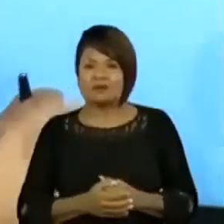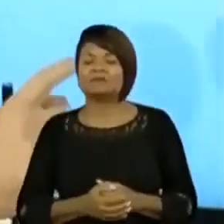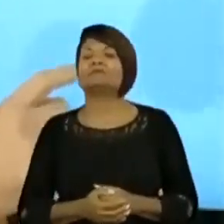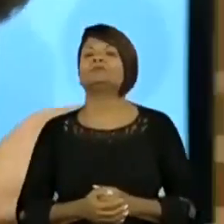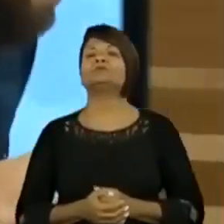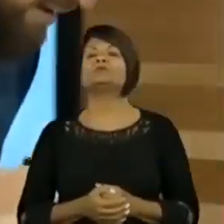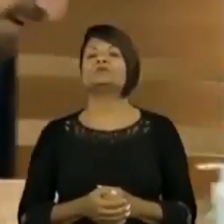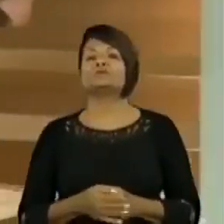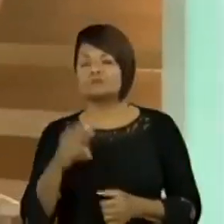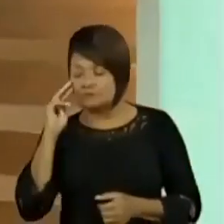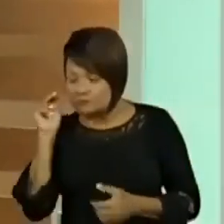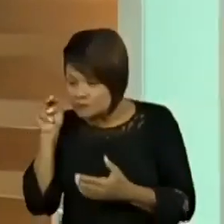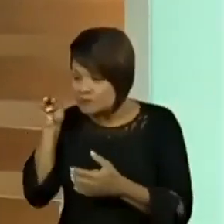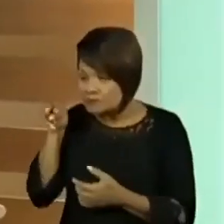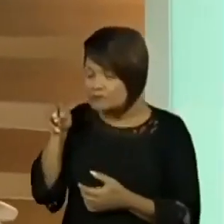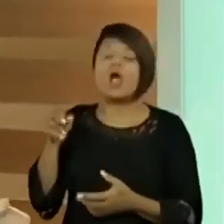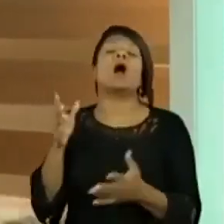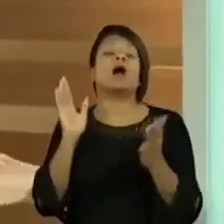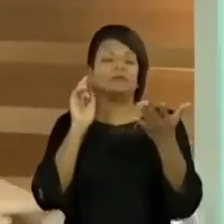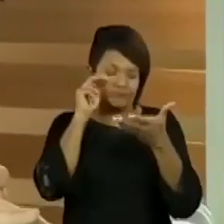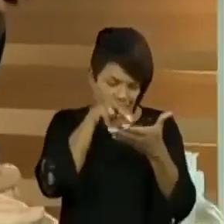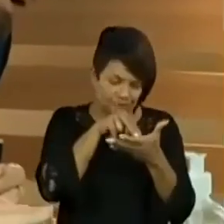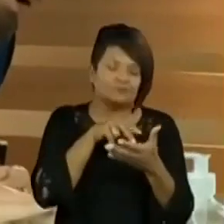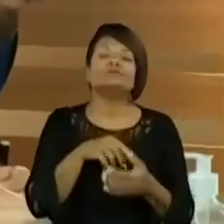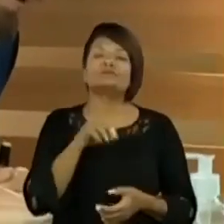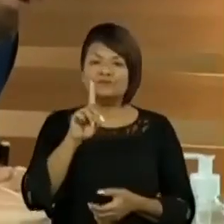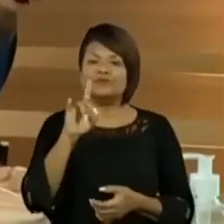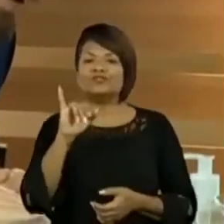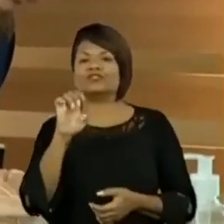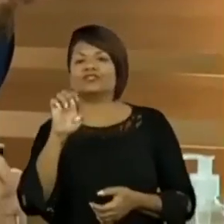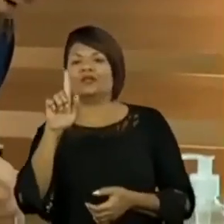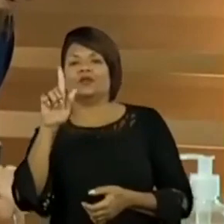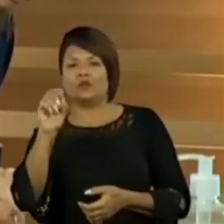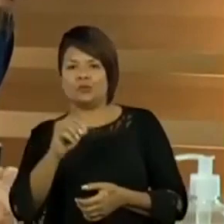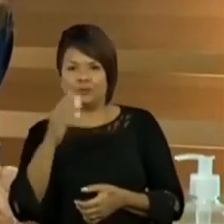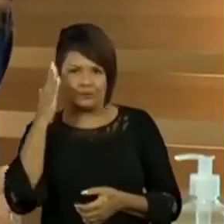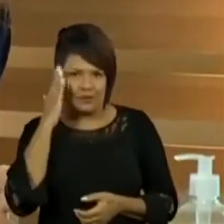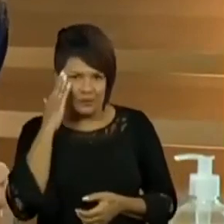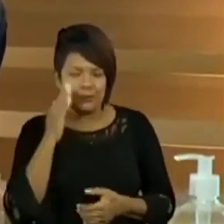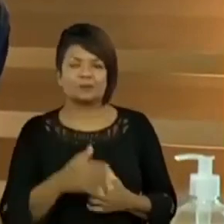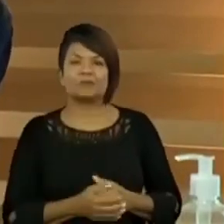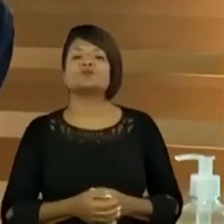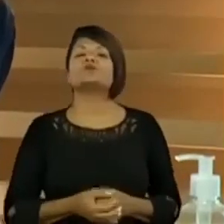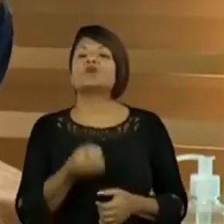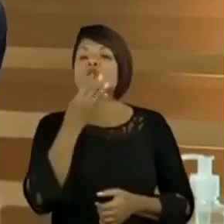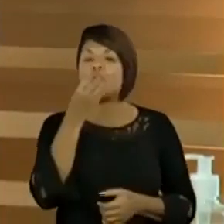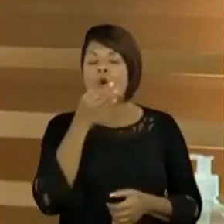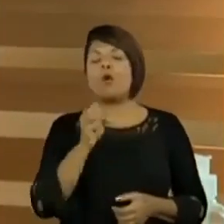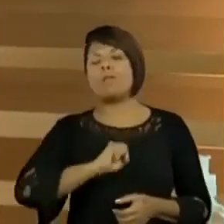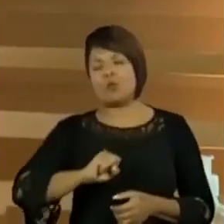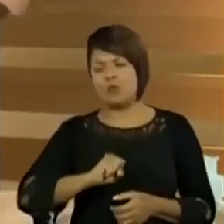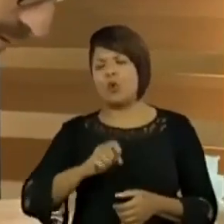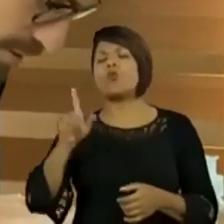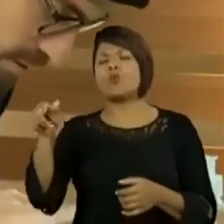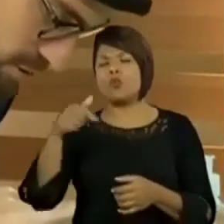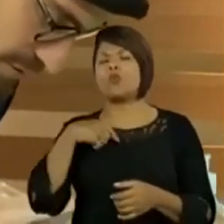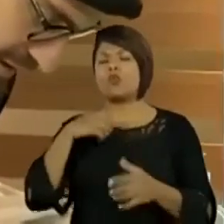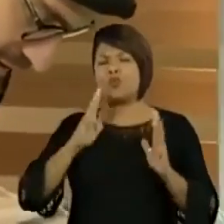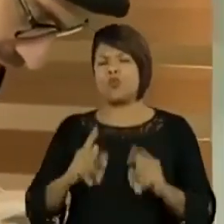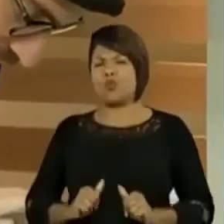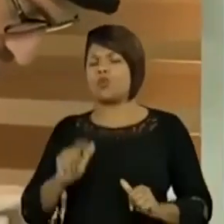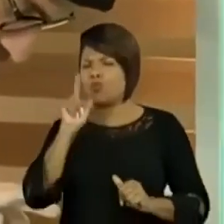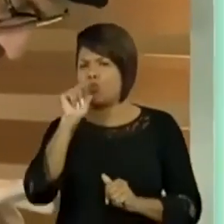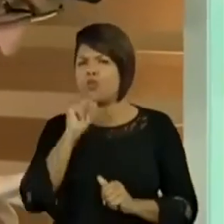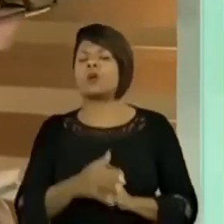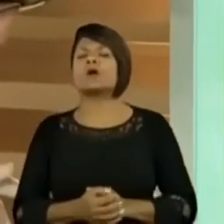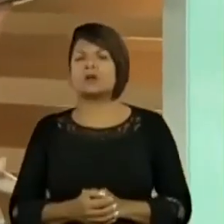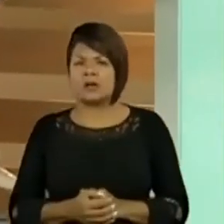o nome. Para nunca... Diego, beleza, Diego? Show de bola, Diego. Boa, boa, boa, limpeza da água. Deixa eu